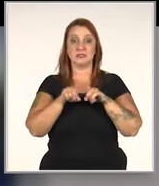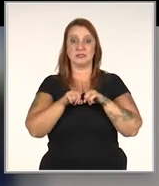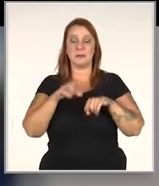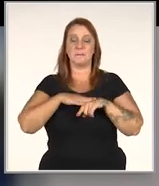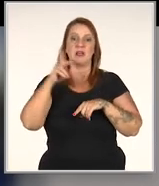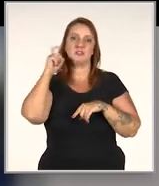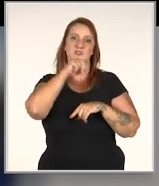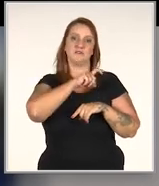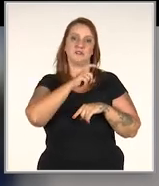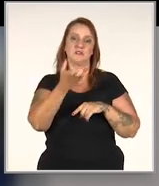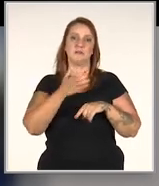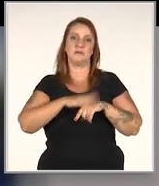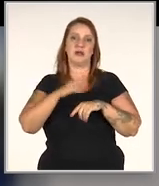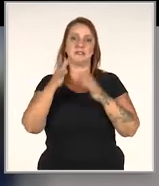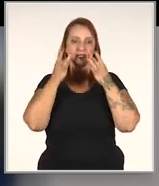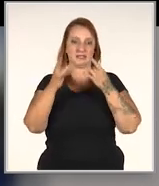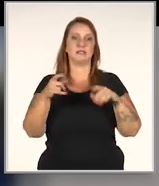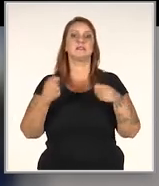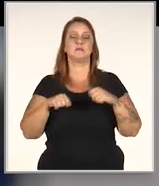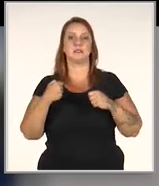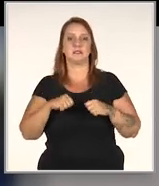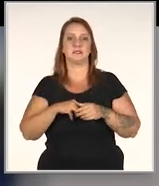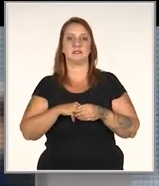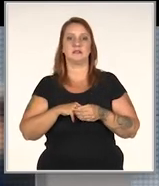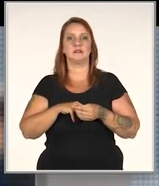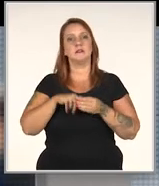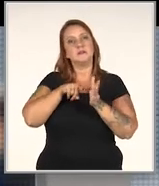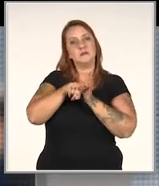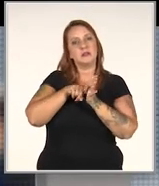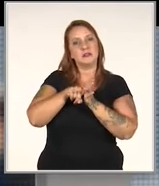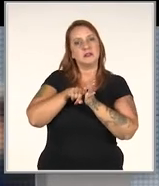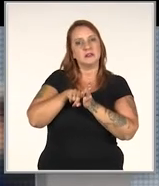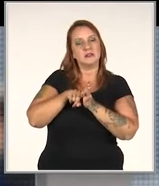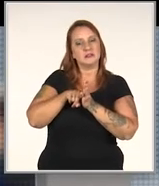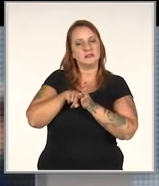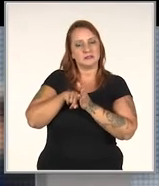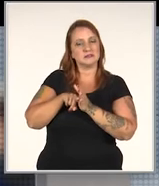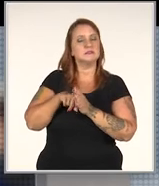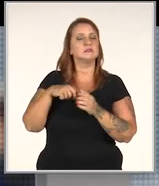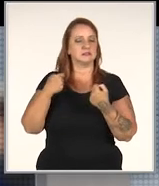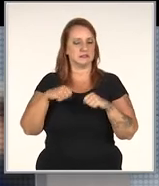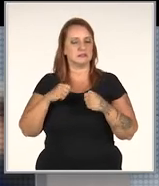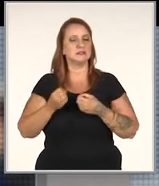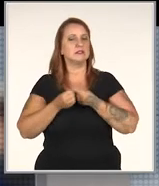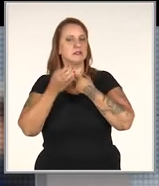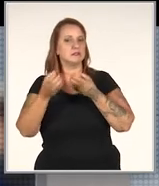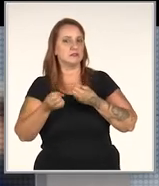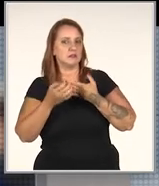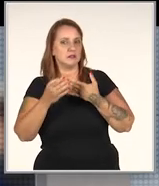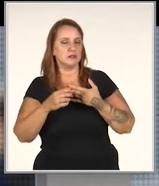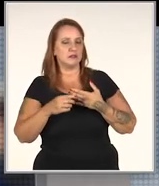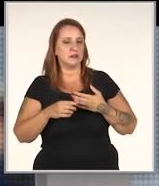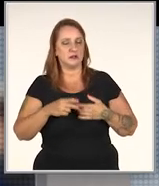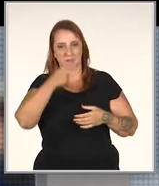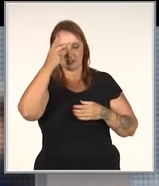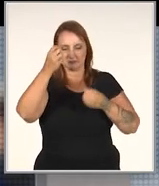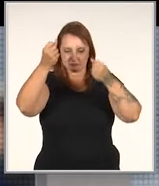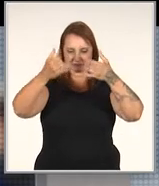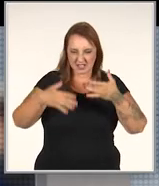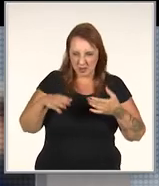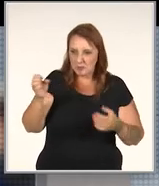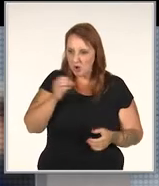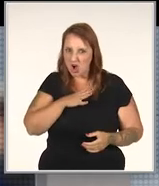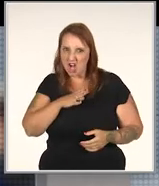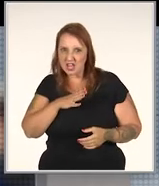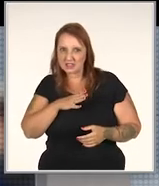ali, que também são mais difíceis, que requer um pouco mais de atenção, né? Ele questiona, até o vaidoso normalmente, ele questiona as informações que o vendedor passou, né?